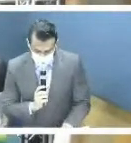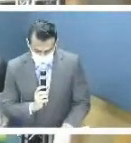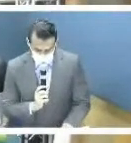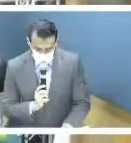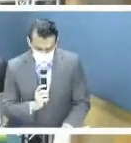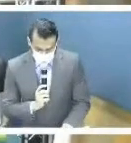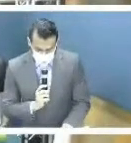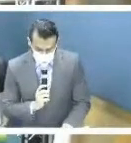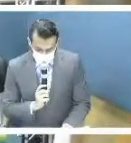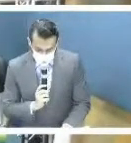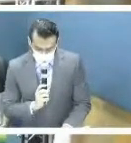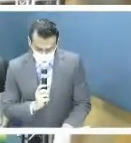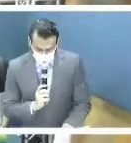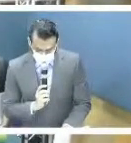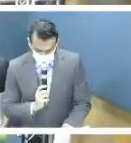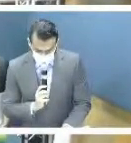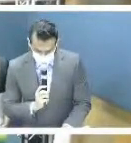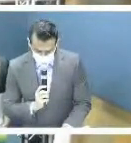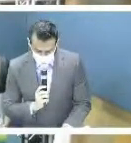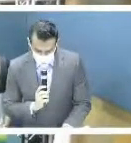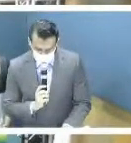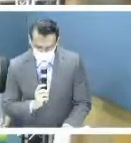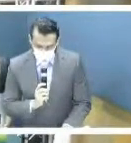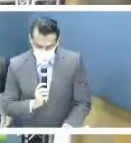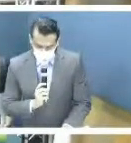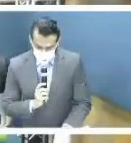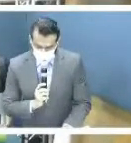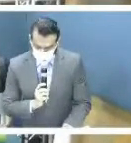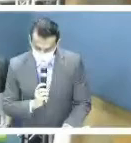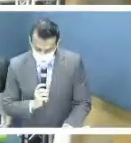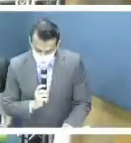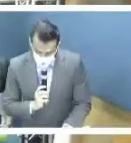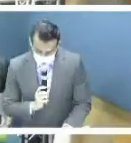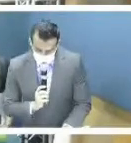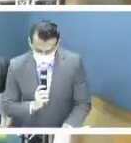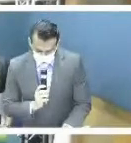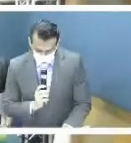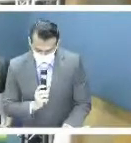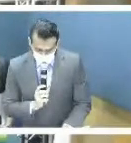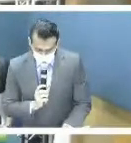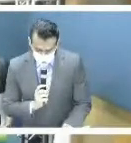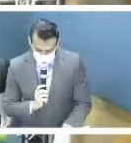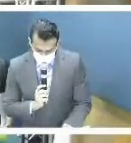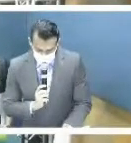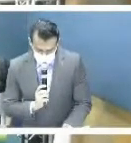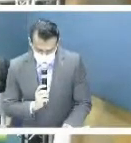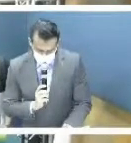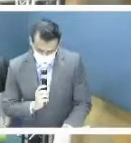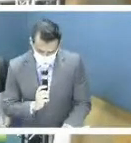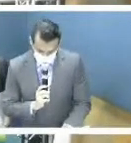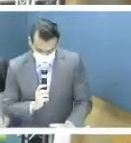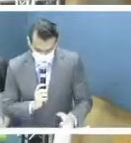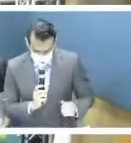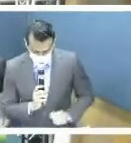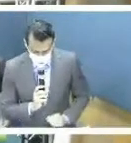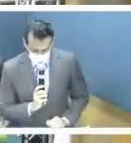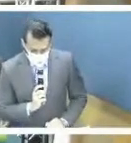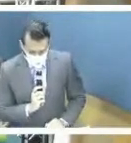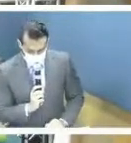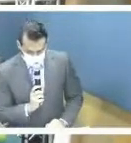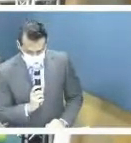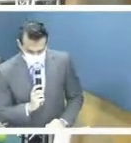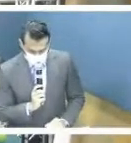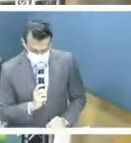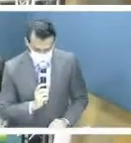A data visa intensificar os esforços pelo fim da epidemia global de TB e enganjar os países